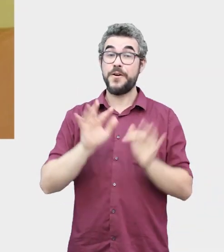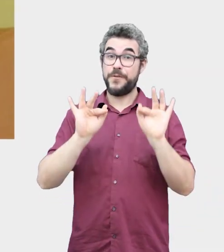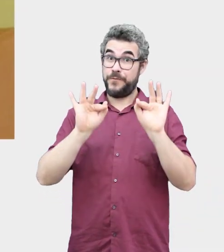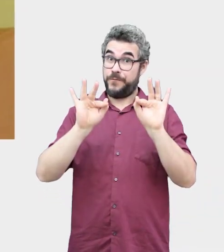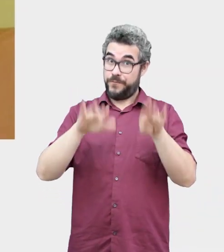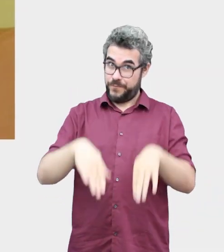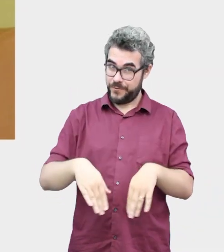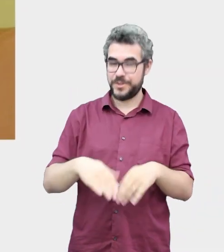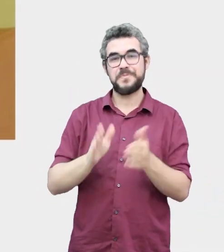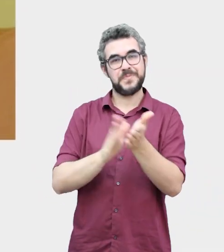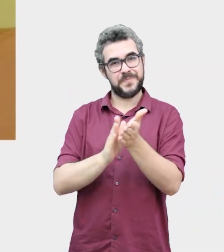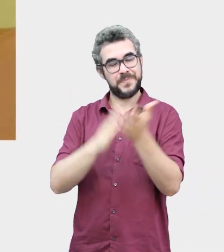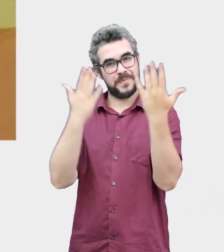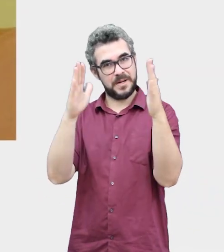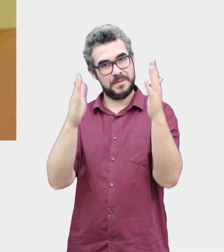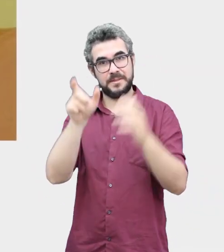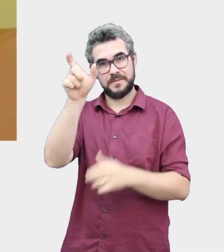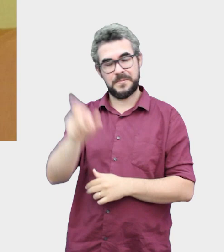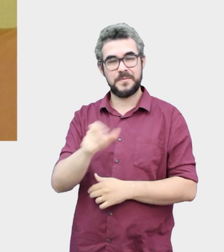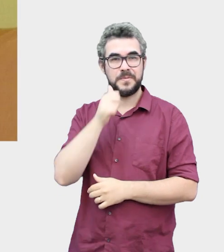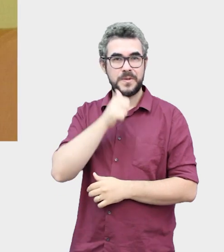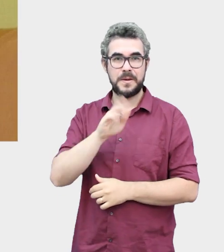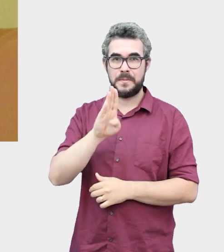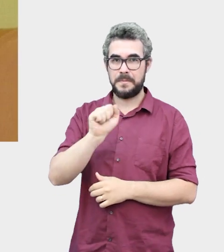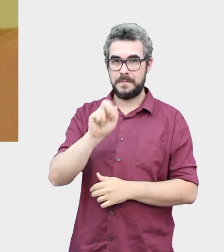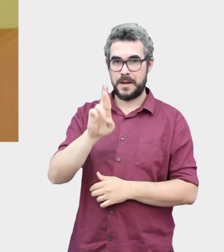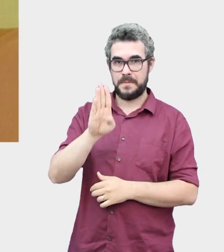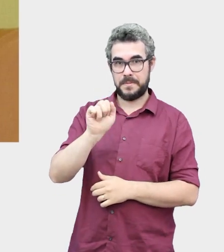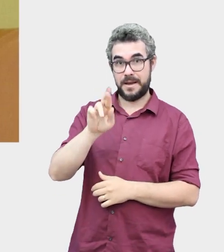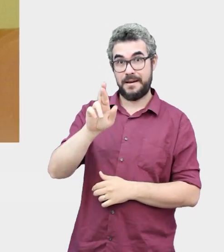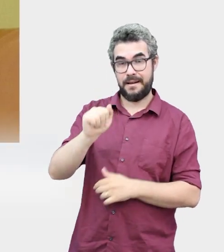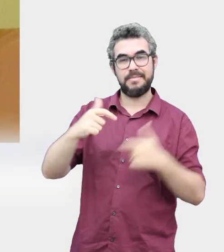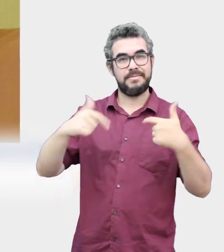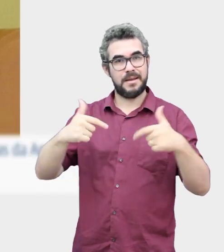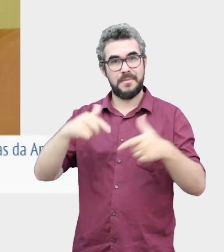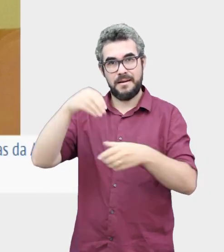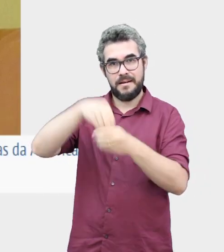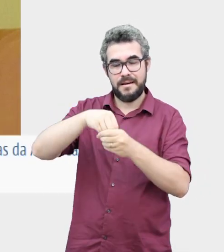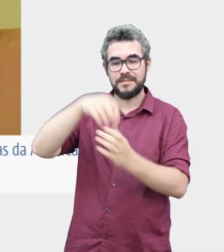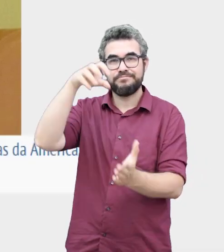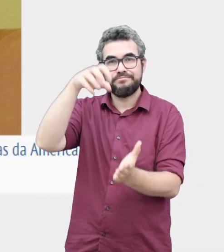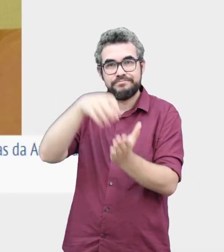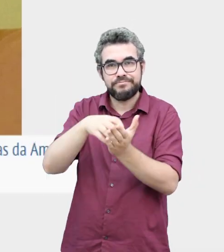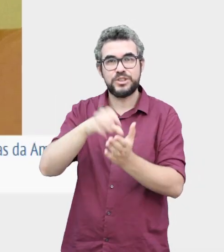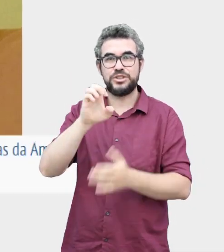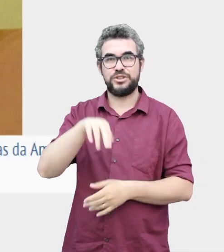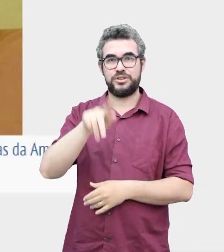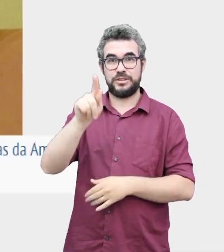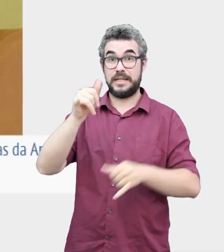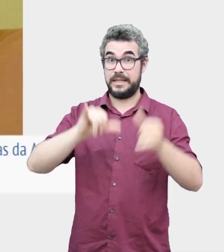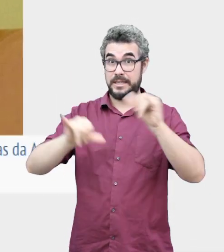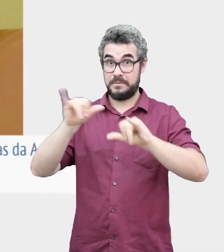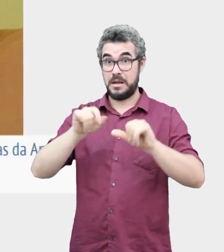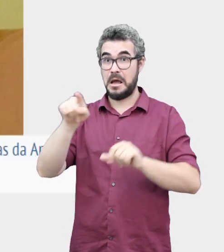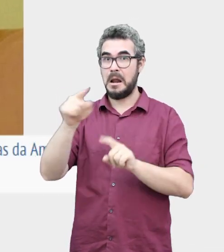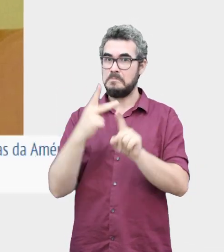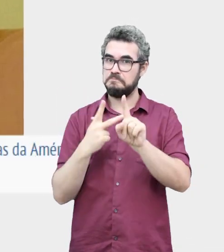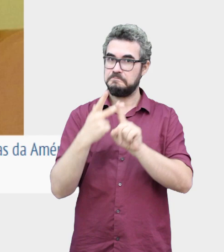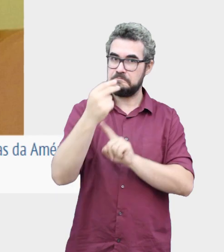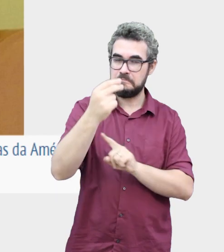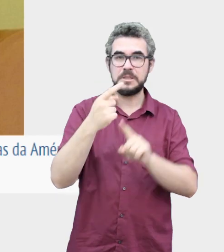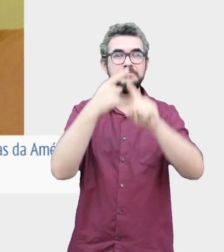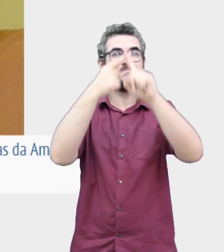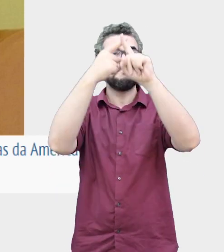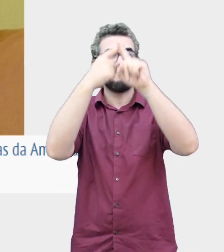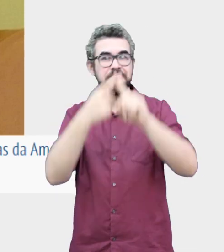parabenizando a pesquisadora Bárbara de Oliveira, do Departamento de Engenharia Química. Ela venceu a terceira edição do